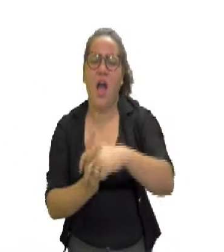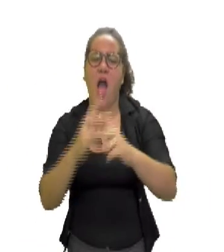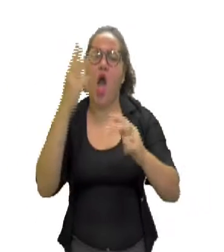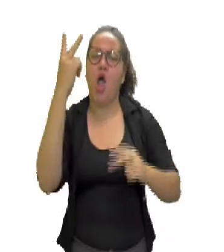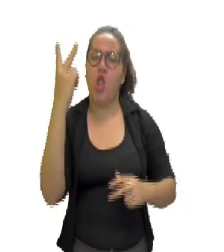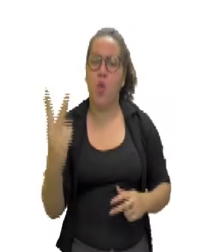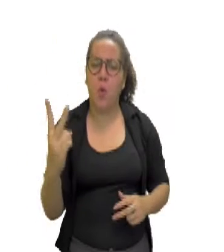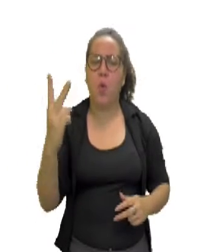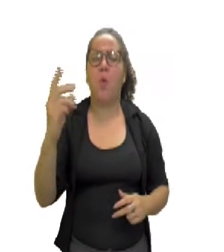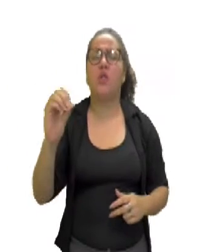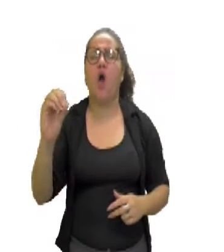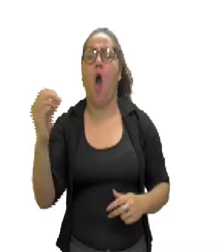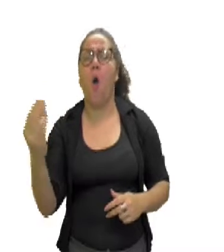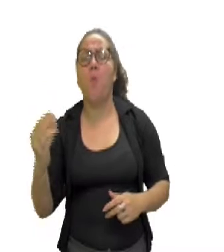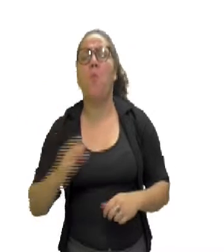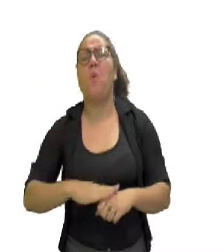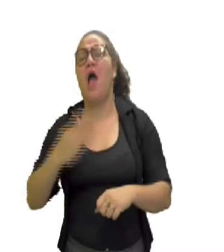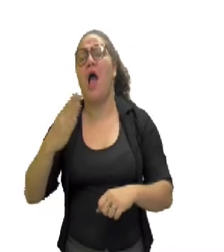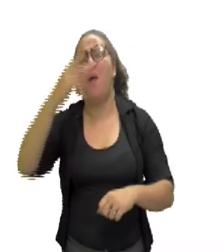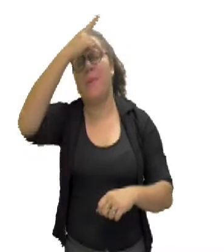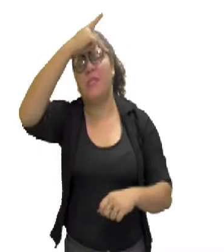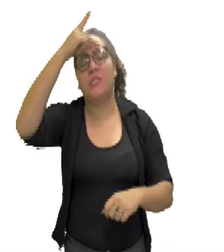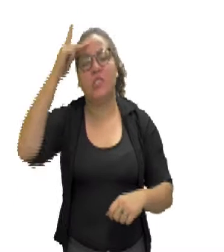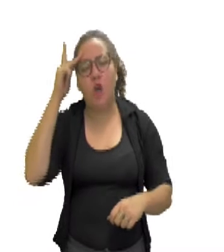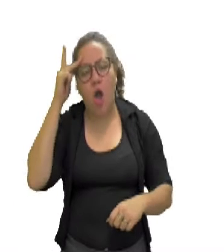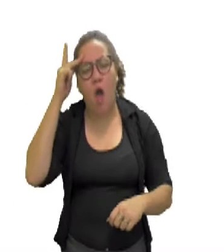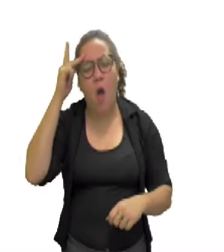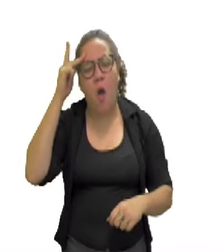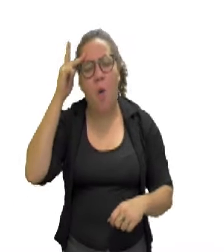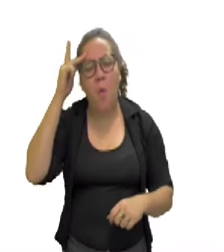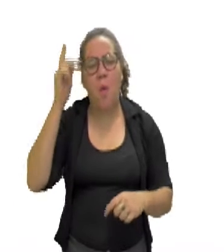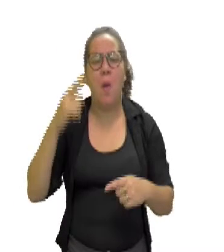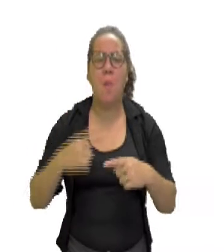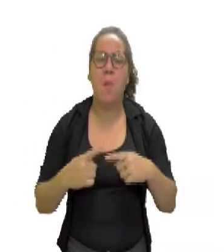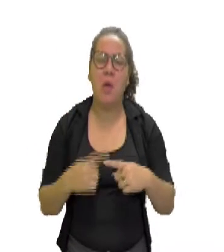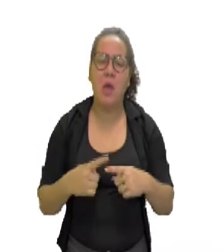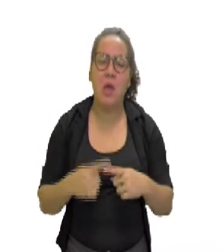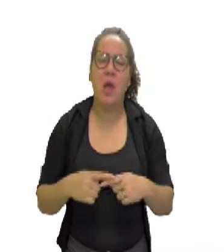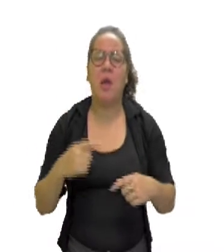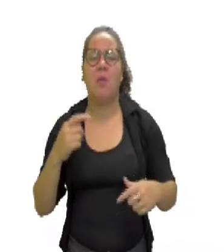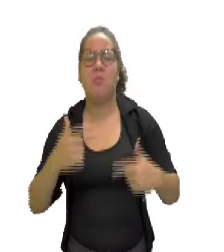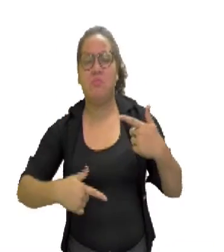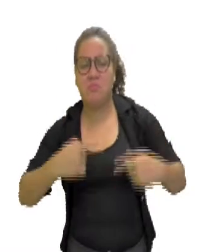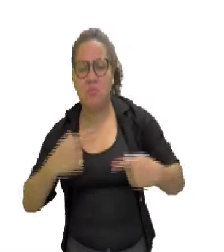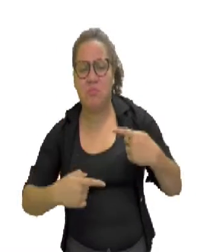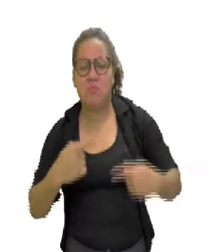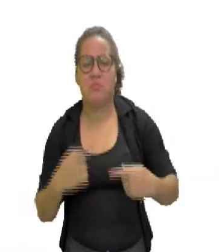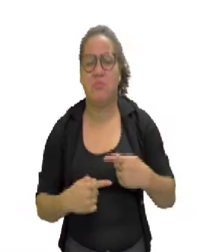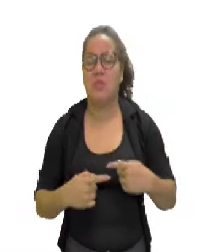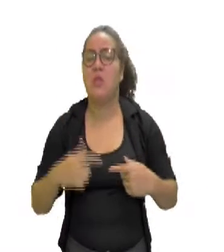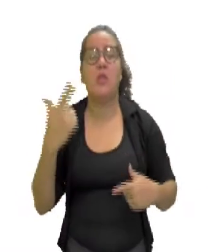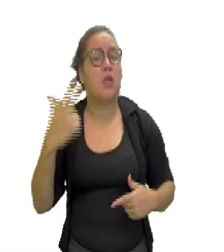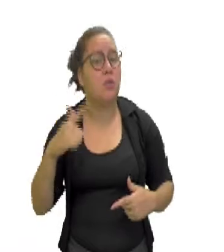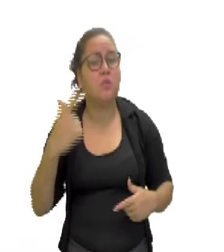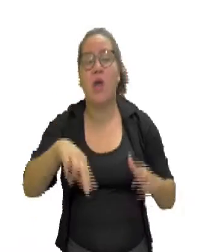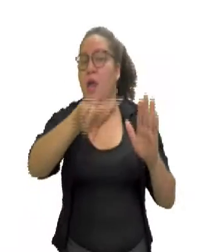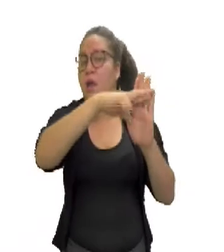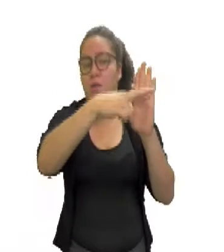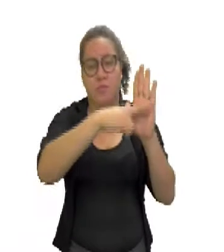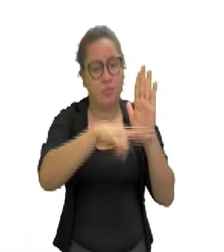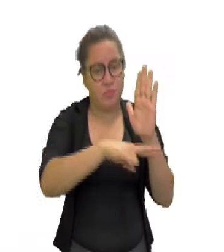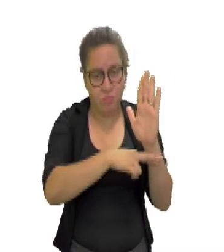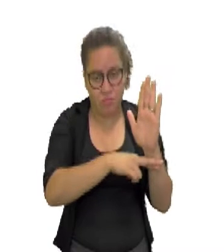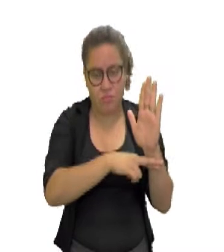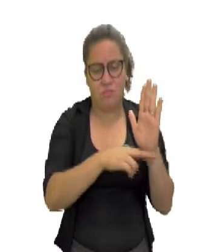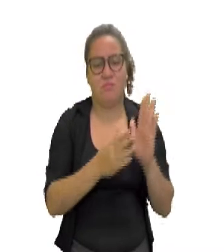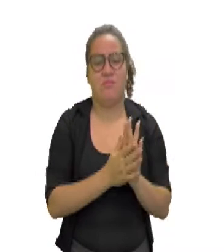ou mais pessoas devido a algum desentendimento entre eles e não seguem regras. É